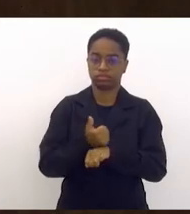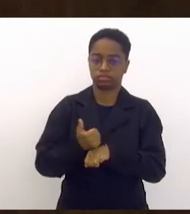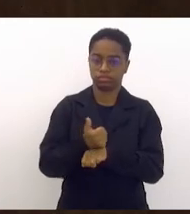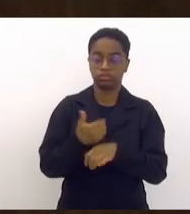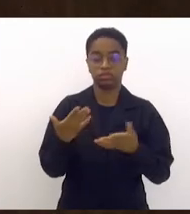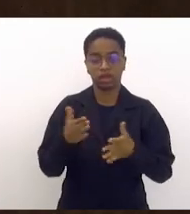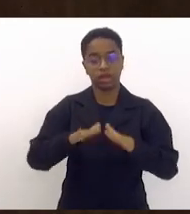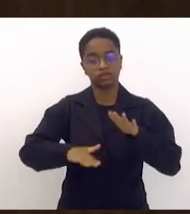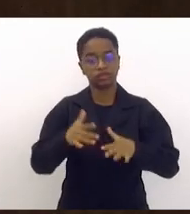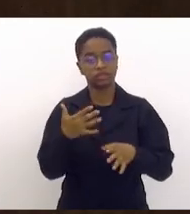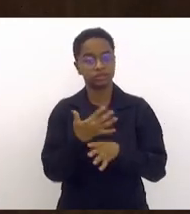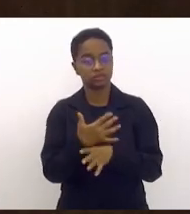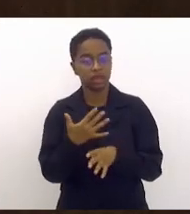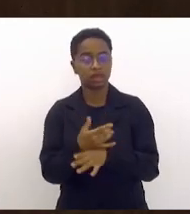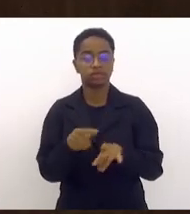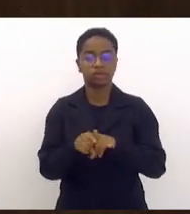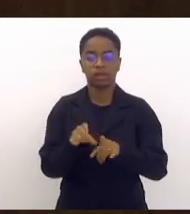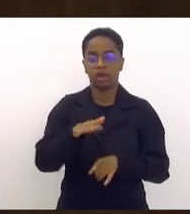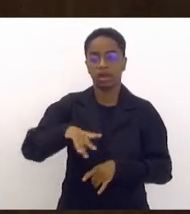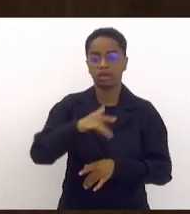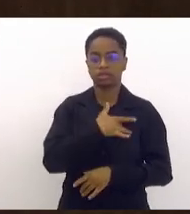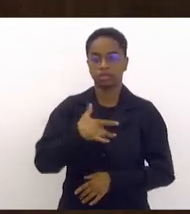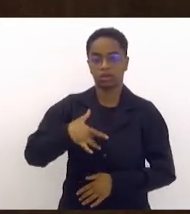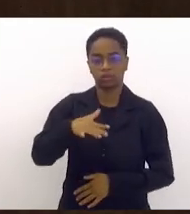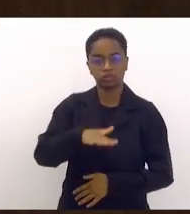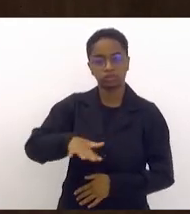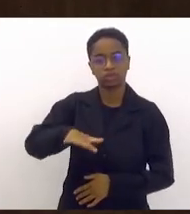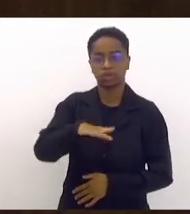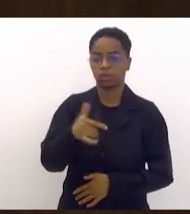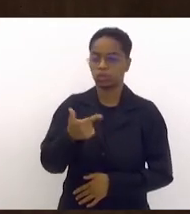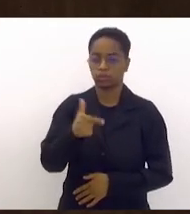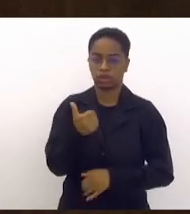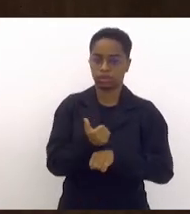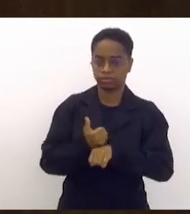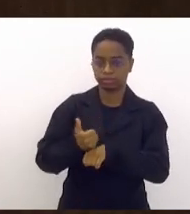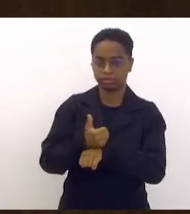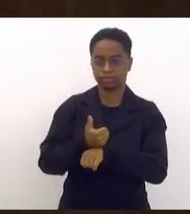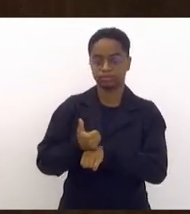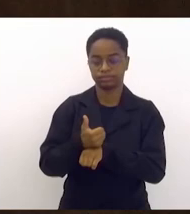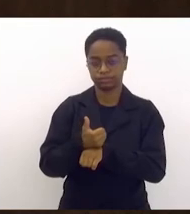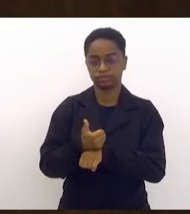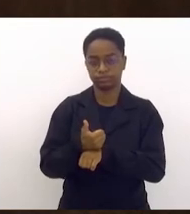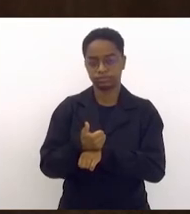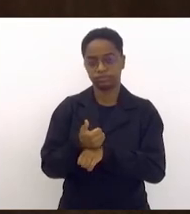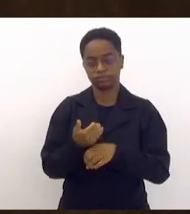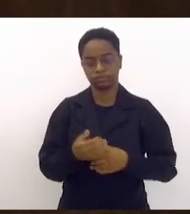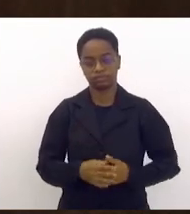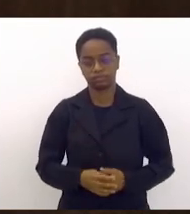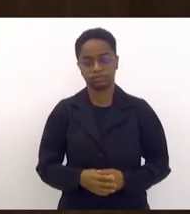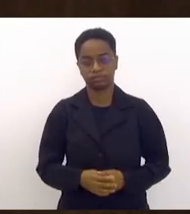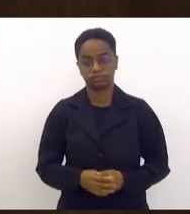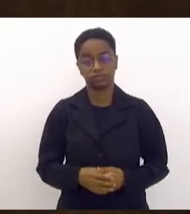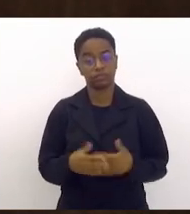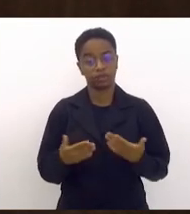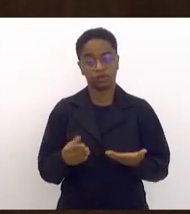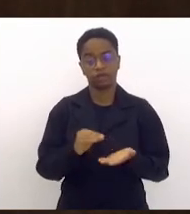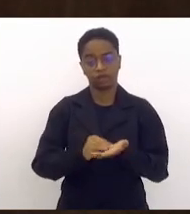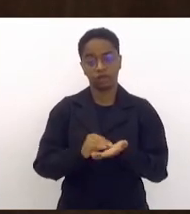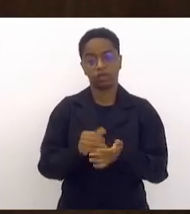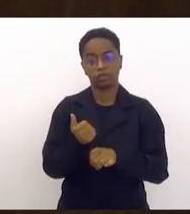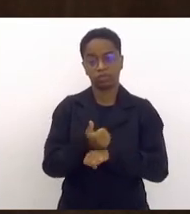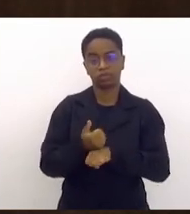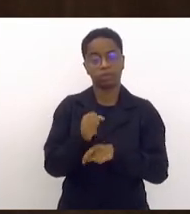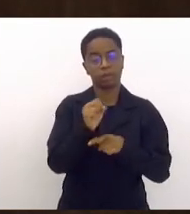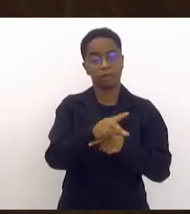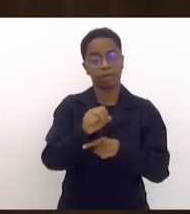os municípios, a rede de saúde como um todo, carece mesmo desses profissionais, a oferta desses profissionais no